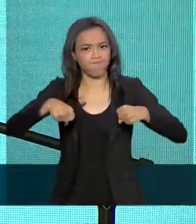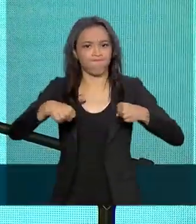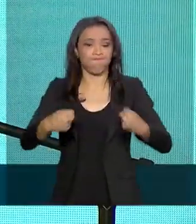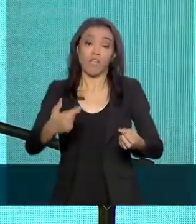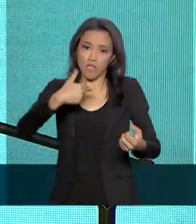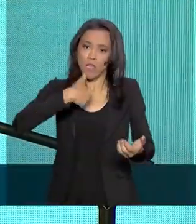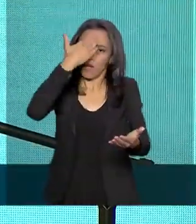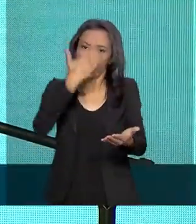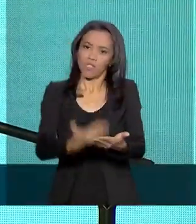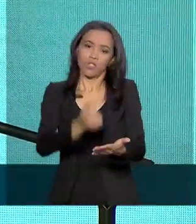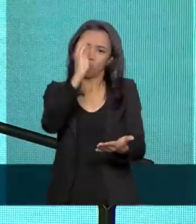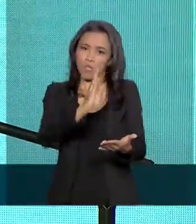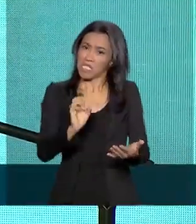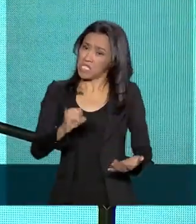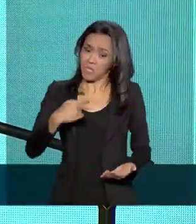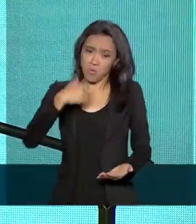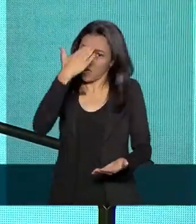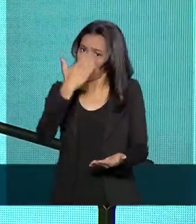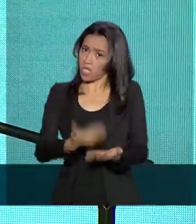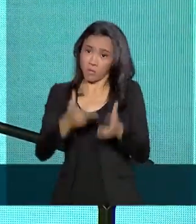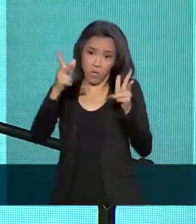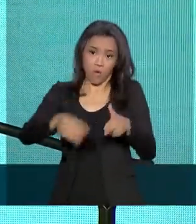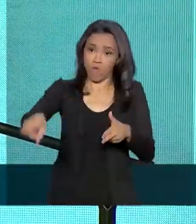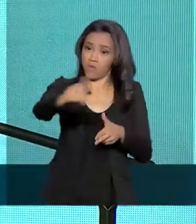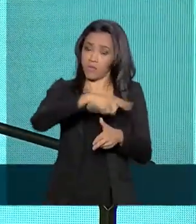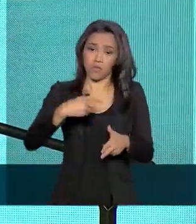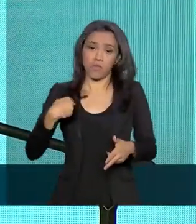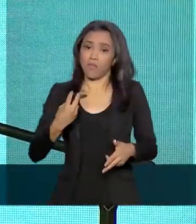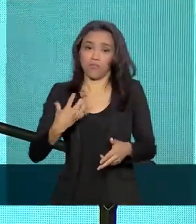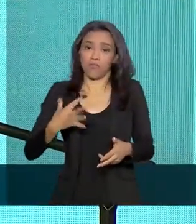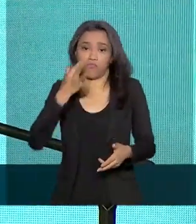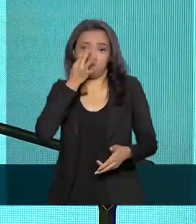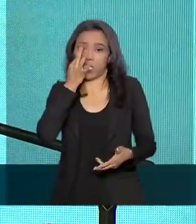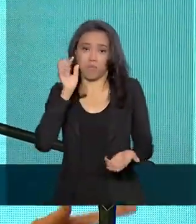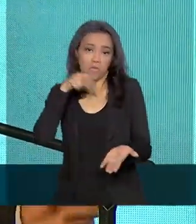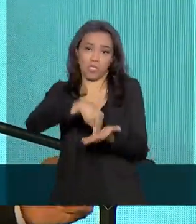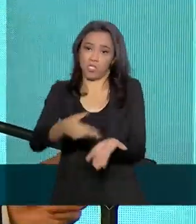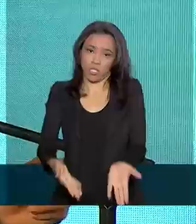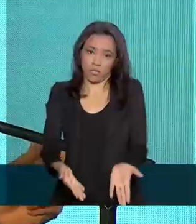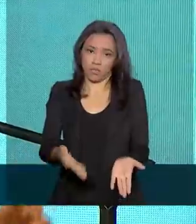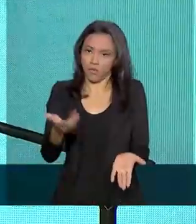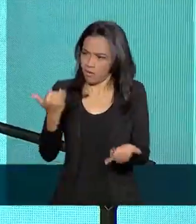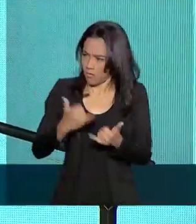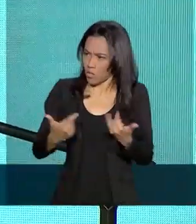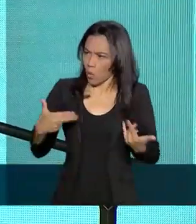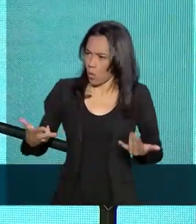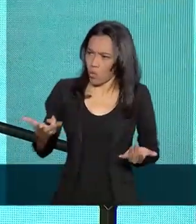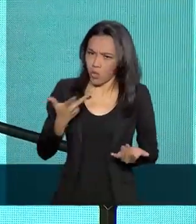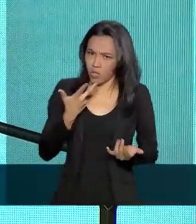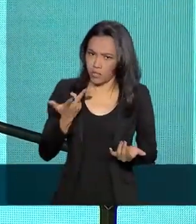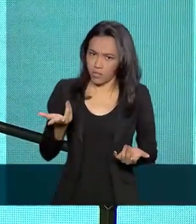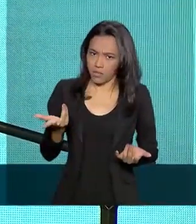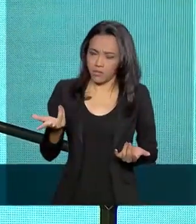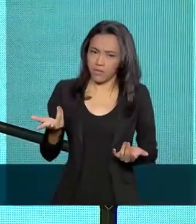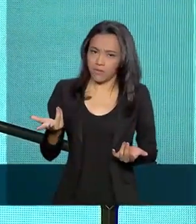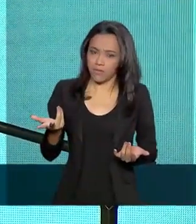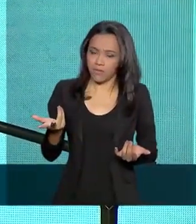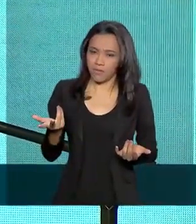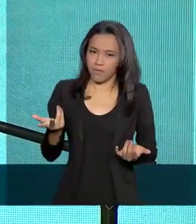Brasil. Se não acreditasse, como os senhores, não estaria aqui. Mais alguma coisa, Chaz do Cacirvil?